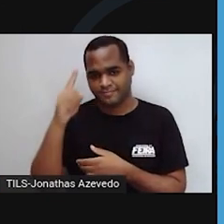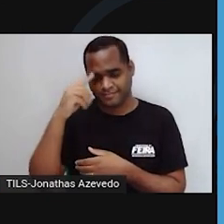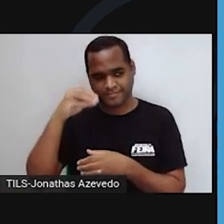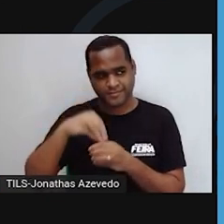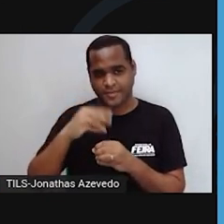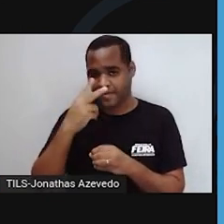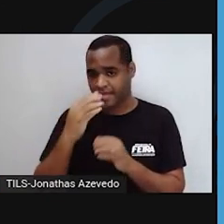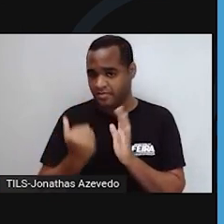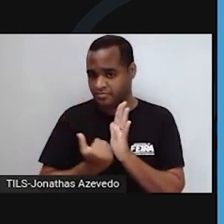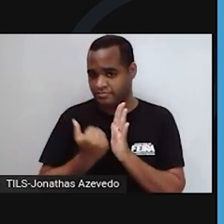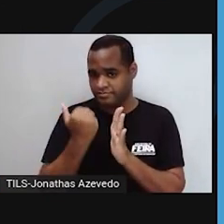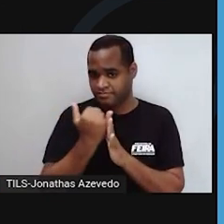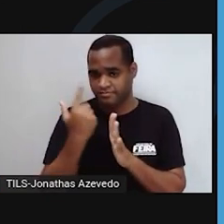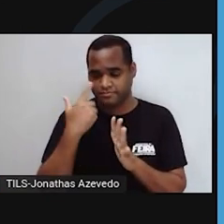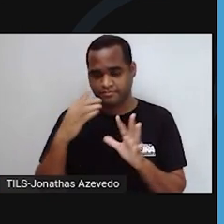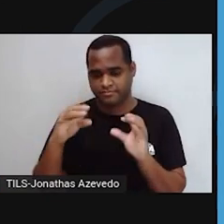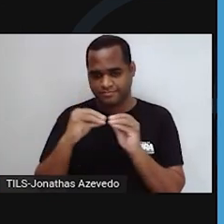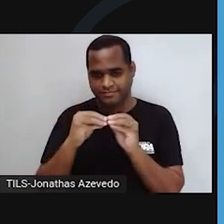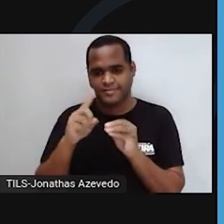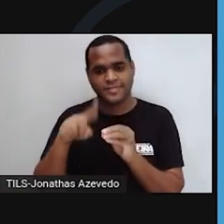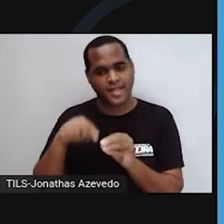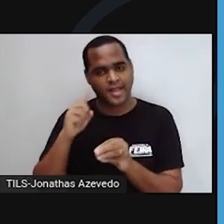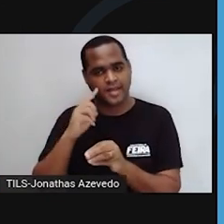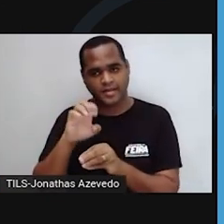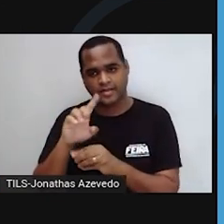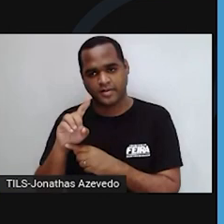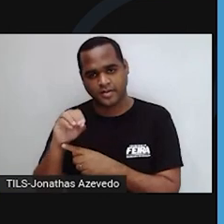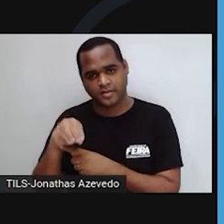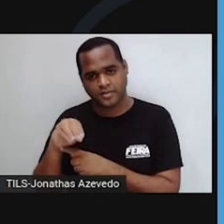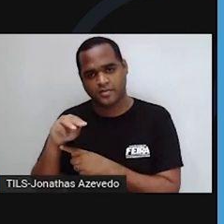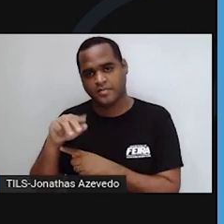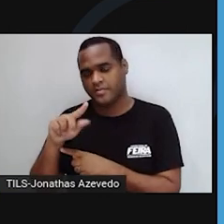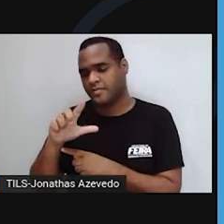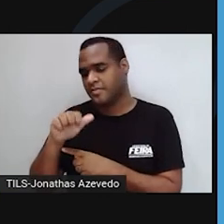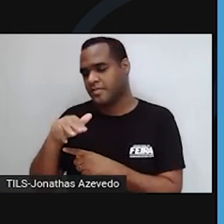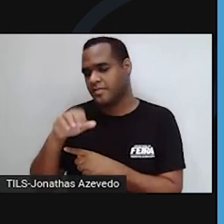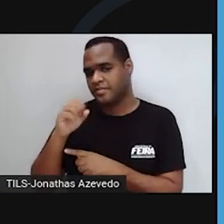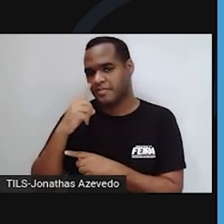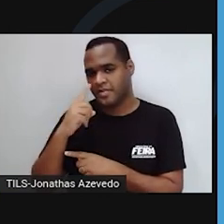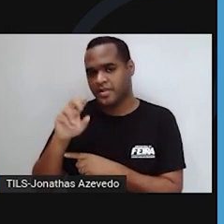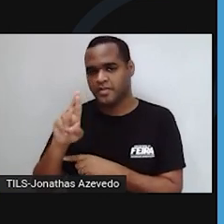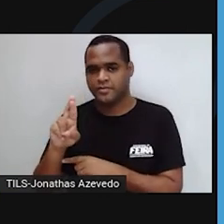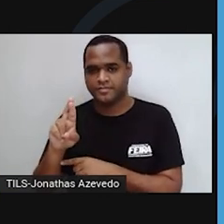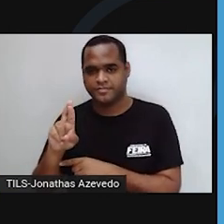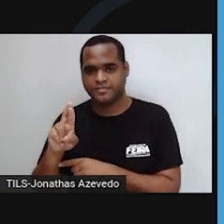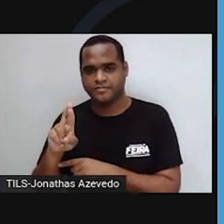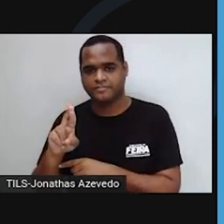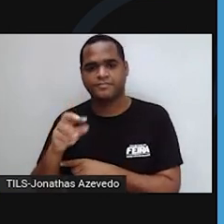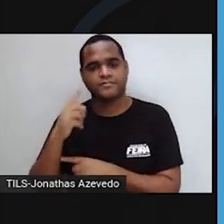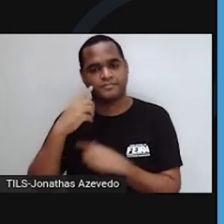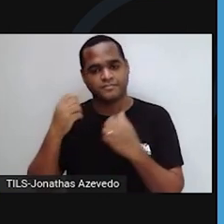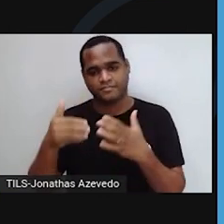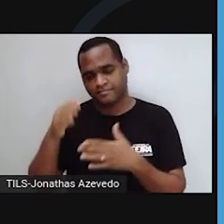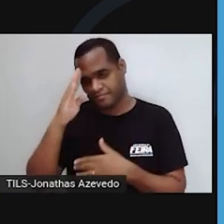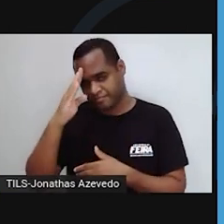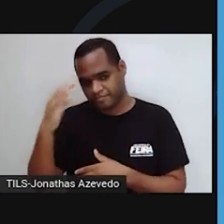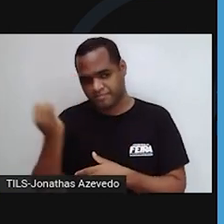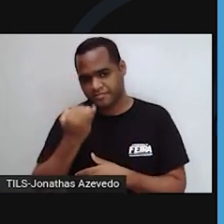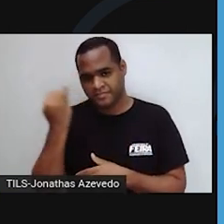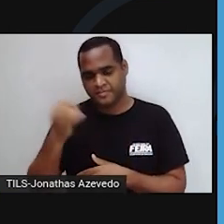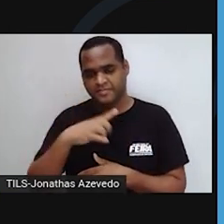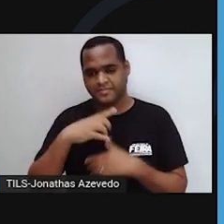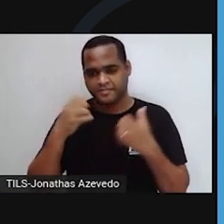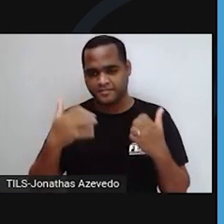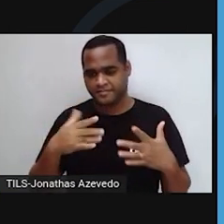superficial do retículo endoplasmático, formando o retículo endoplasmático rugoso. Uma das principais funções dos ribossomos é